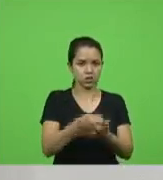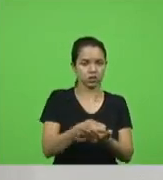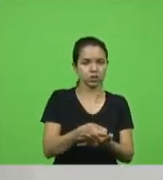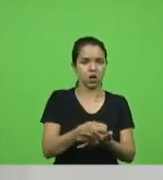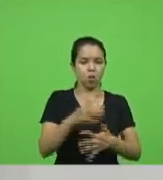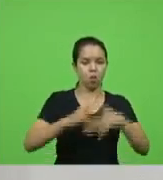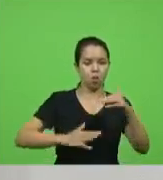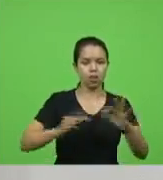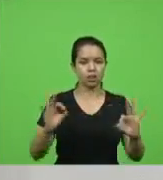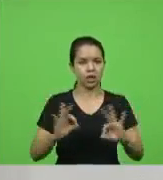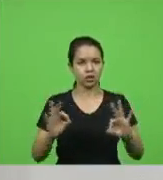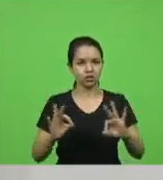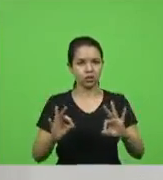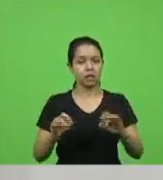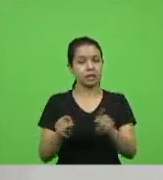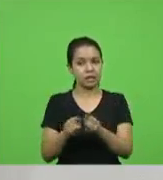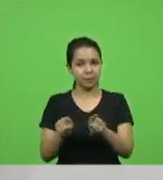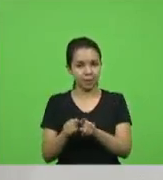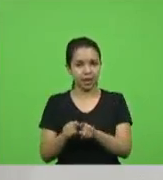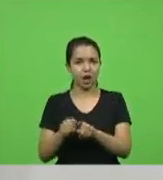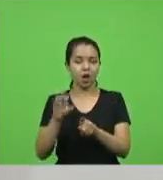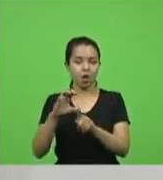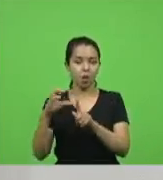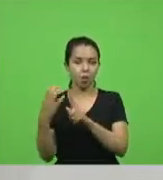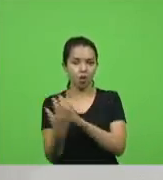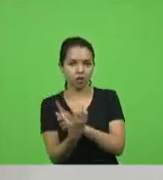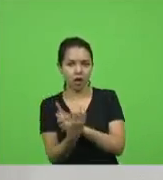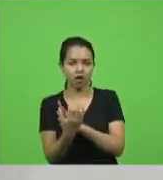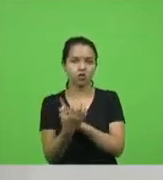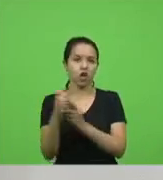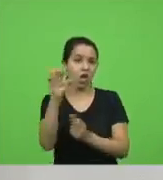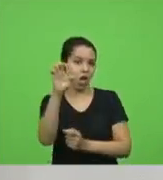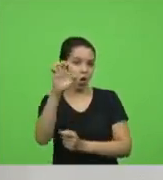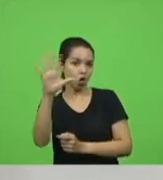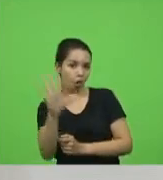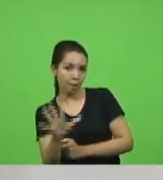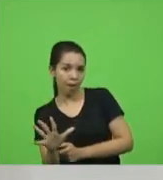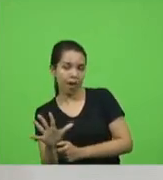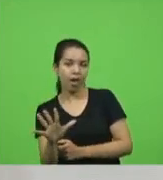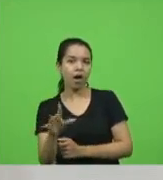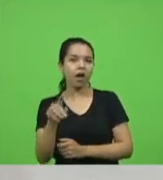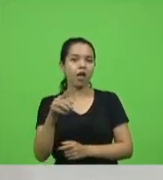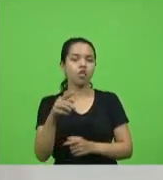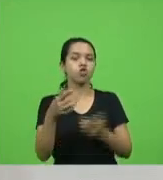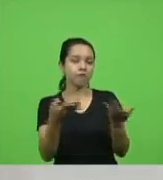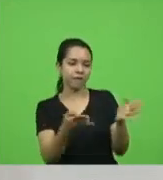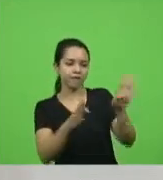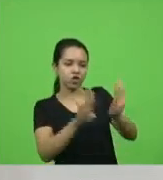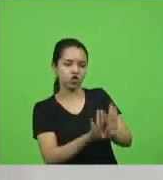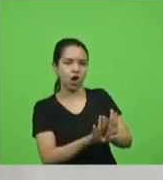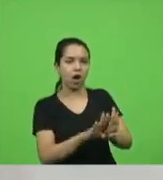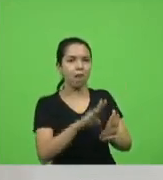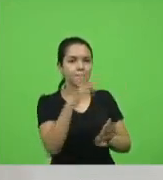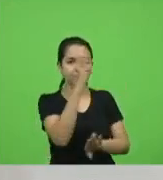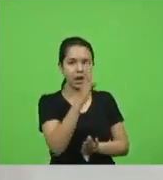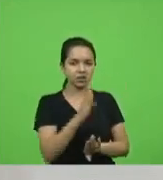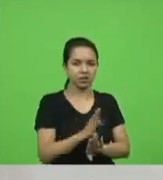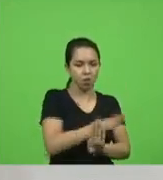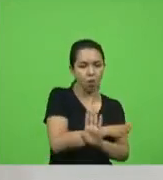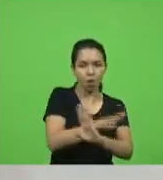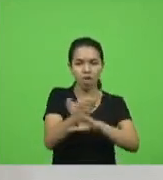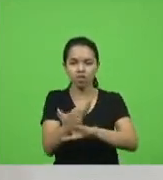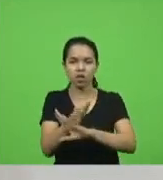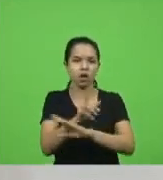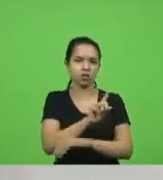europeia vai mais uma vez fechar as fronteiras para o Brasil porque aqui está sendo uma proliferação